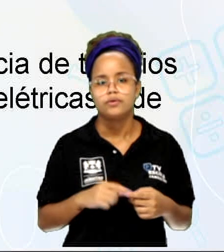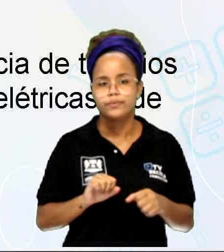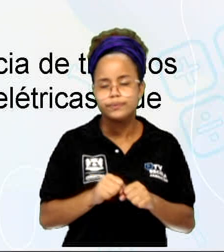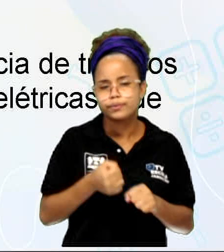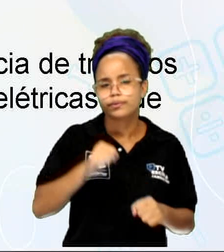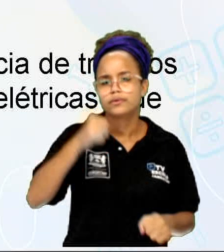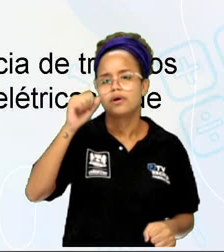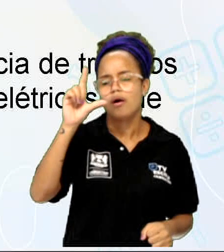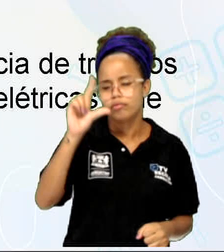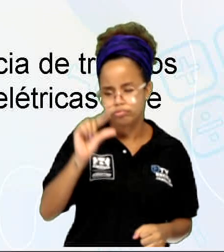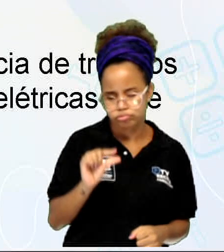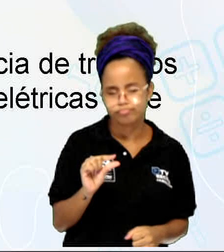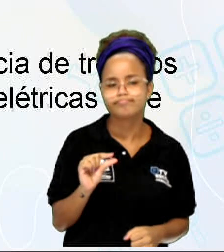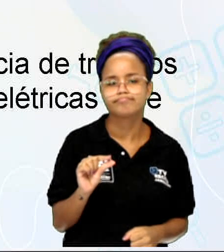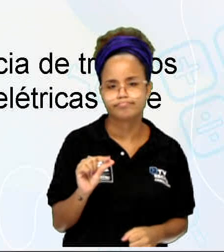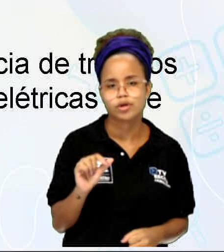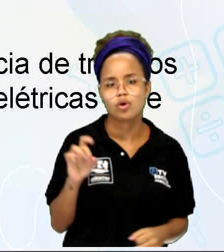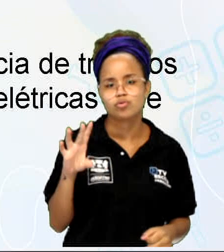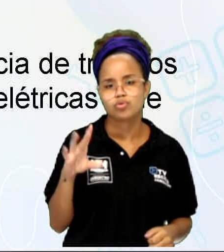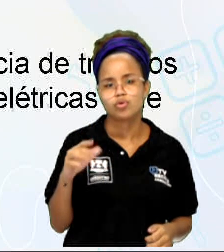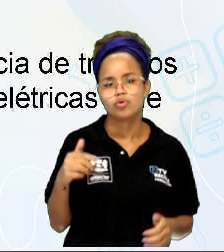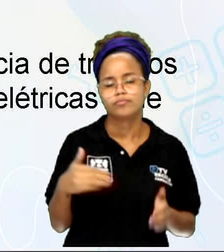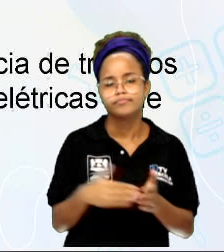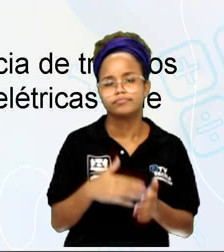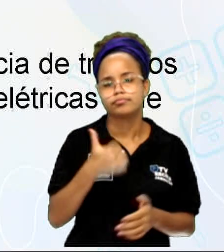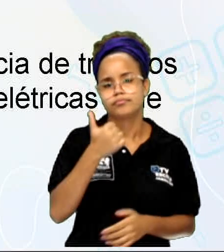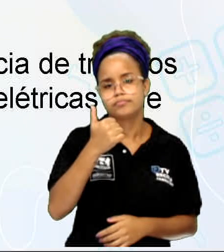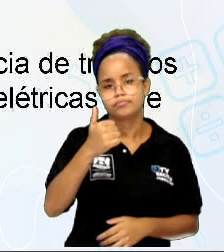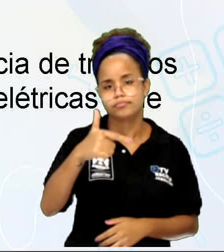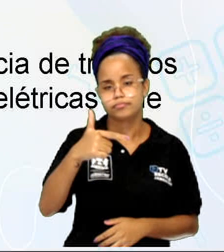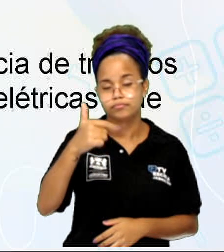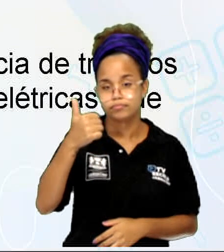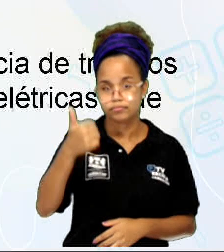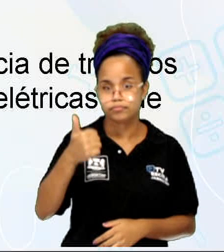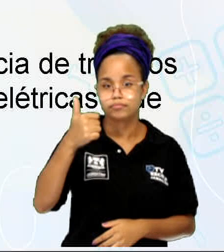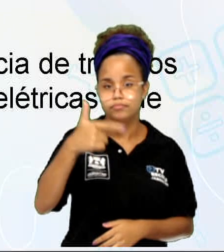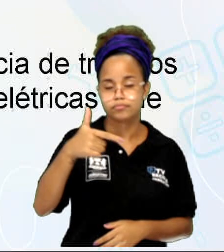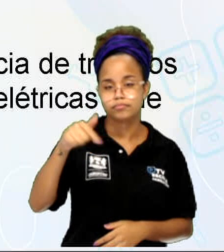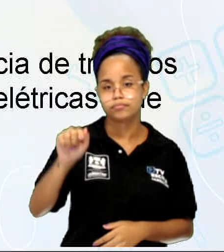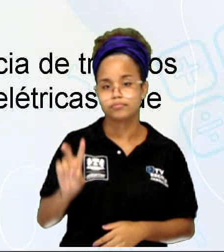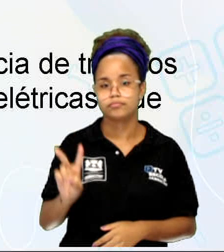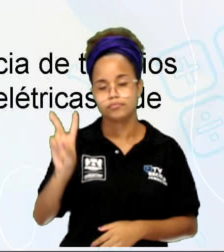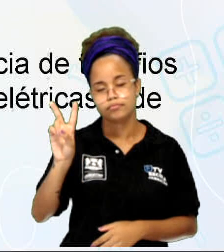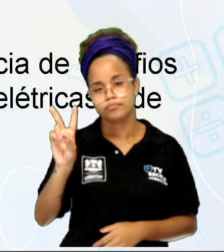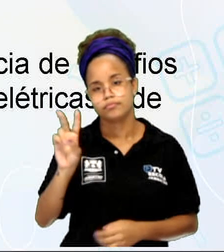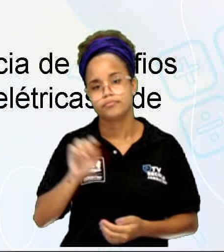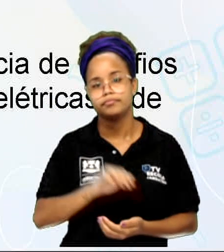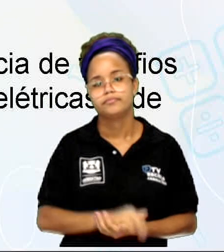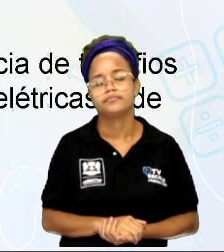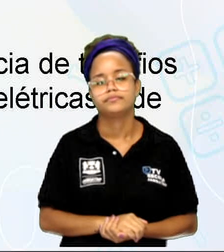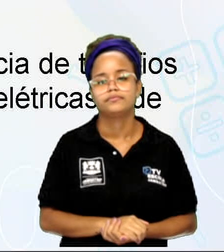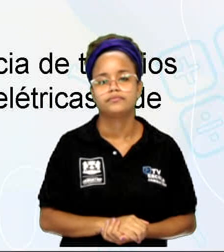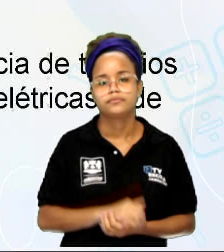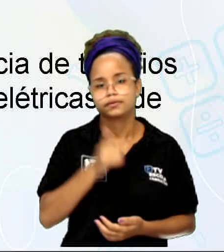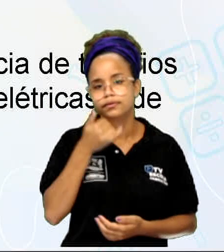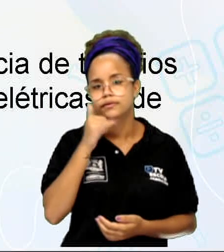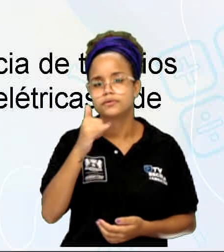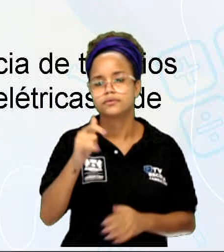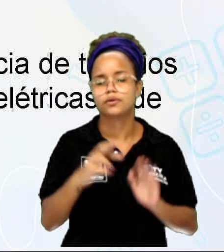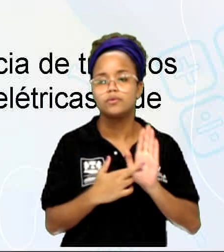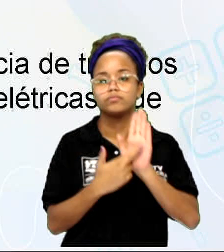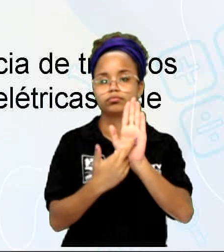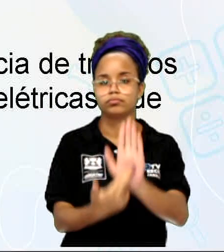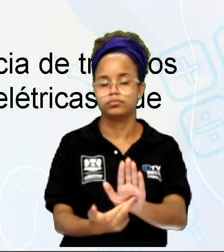127 volts. Lembra da outra aula que a gente trabalhou a tensão, né, elétrica, que é representada pela